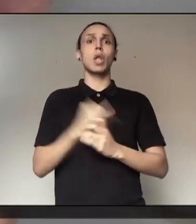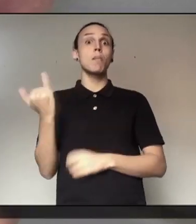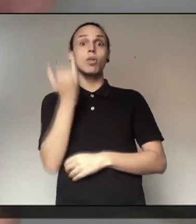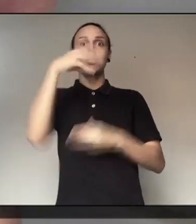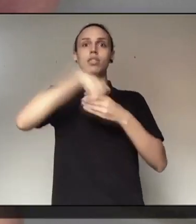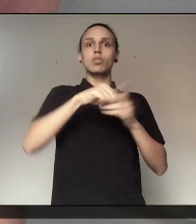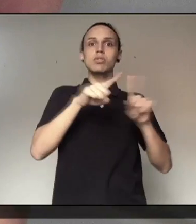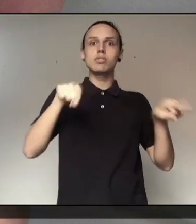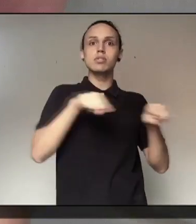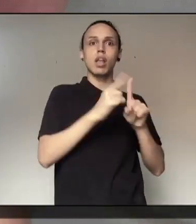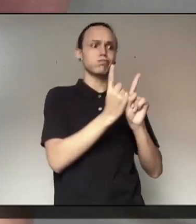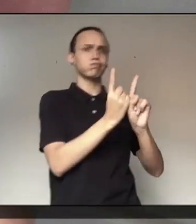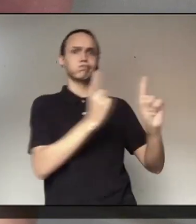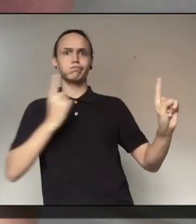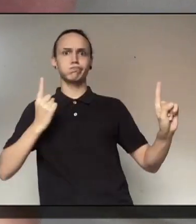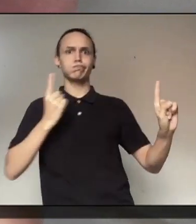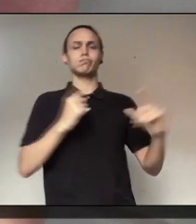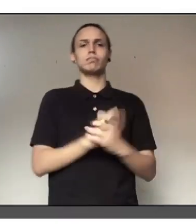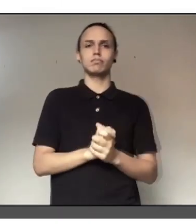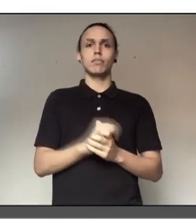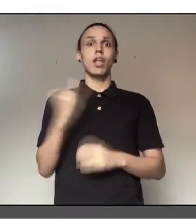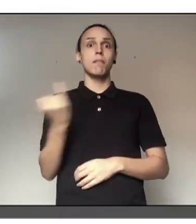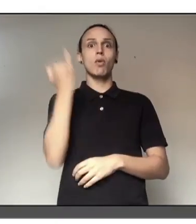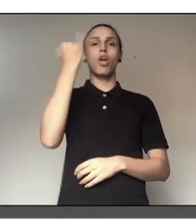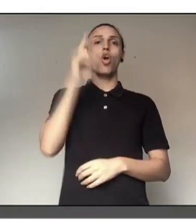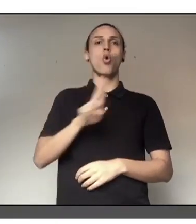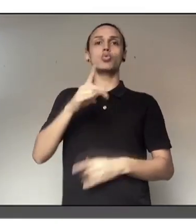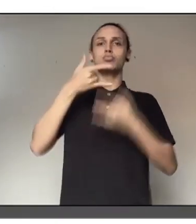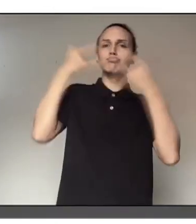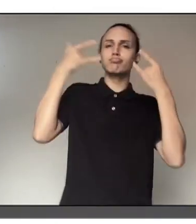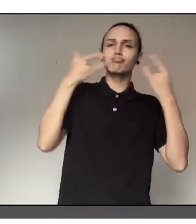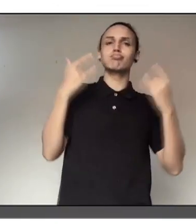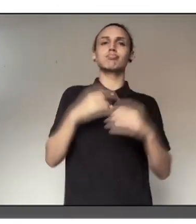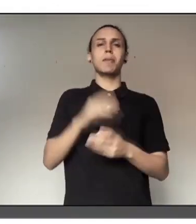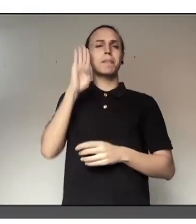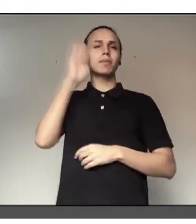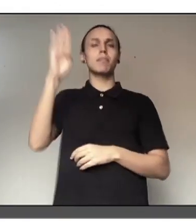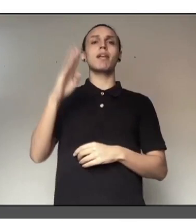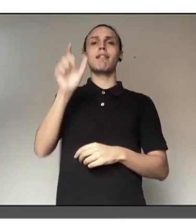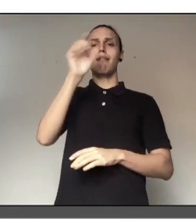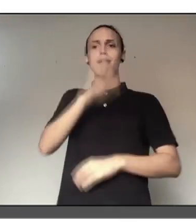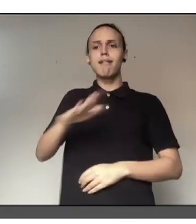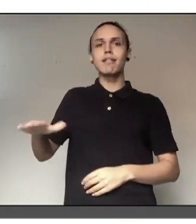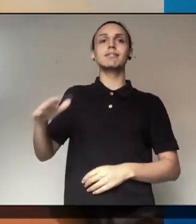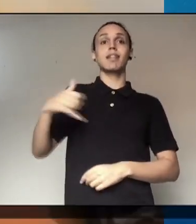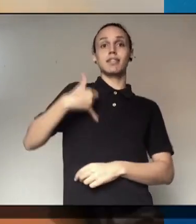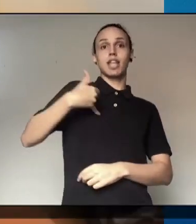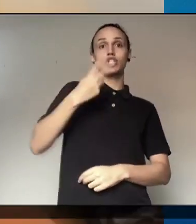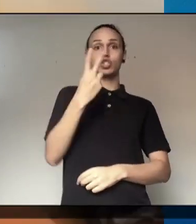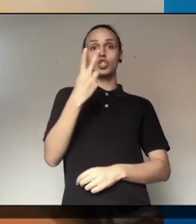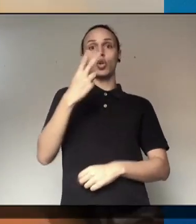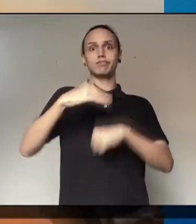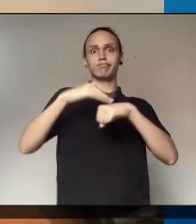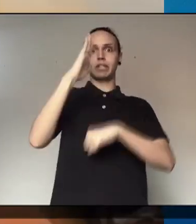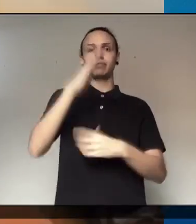Álcool em gel um lugar para a higienização das mãos. É importante manter o distanciamento social nas salas de aula. É importante